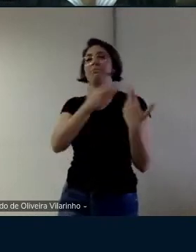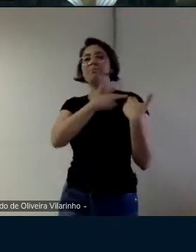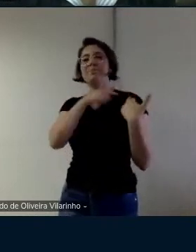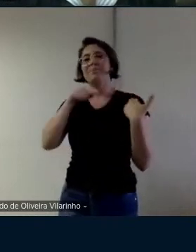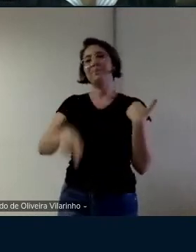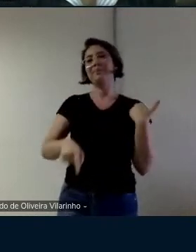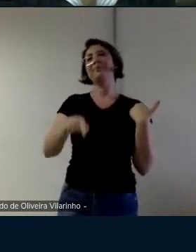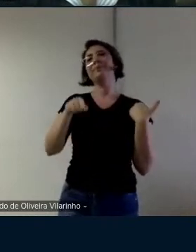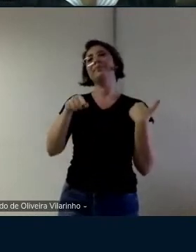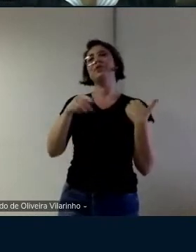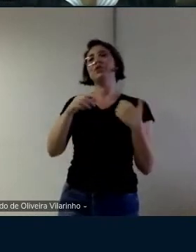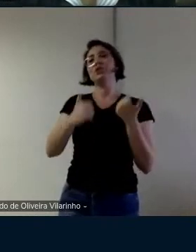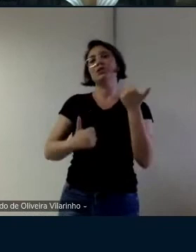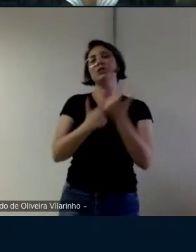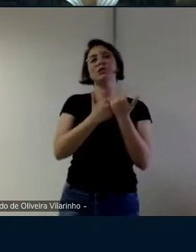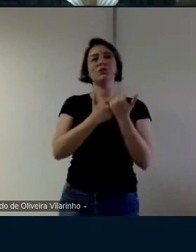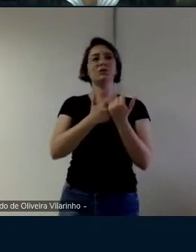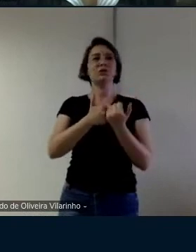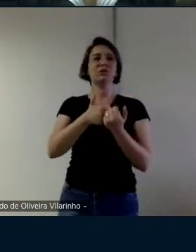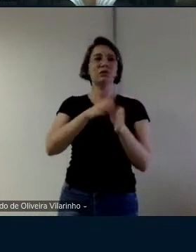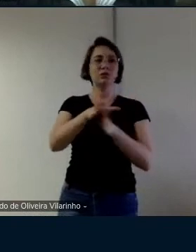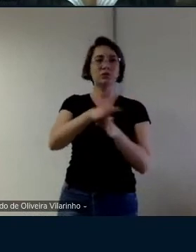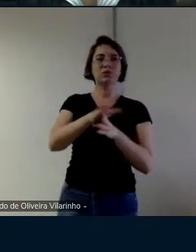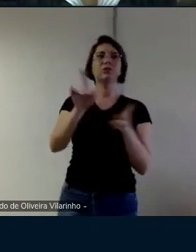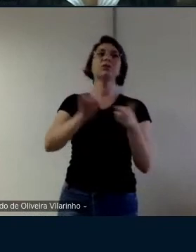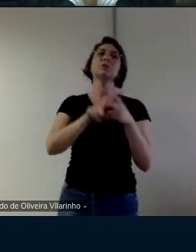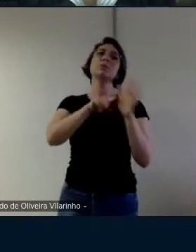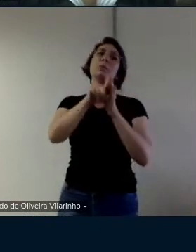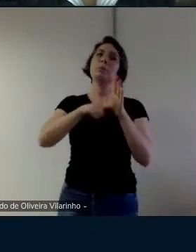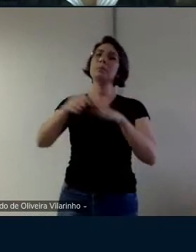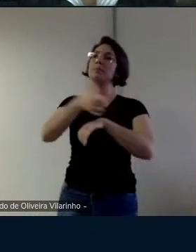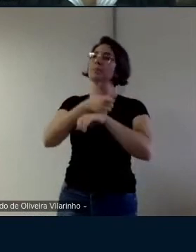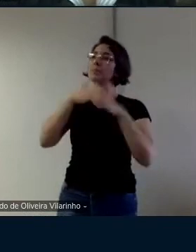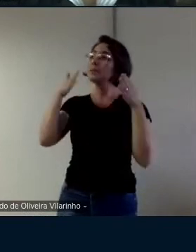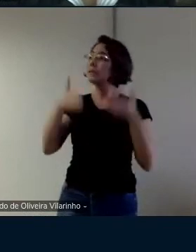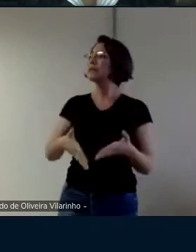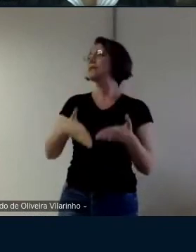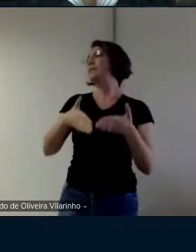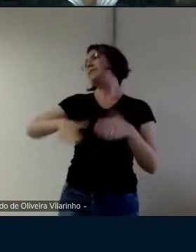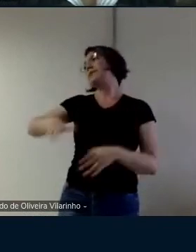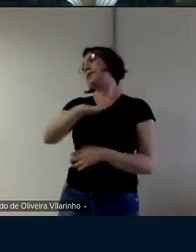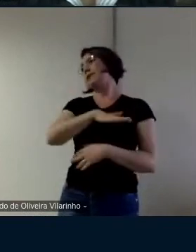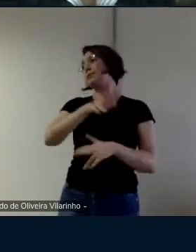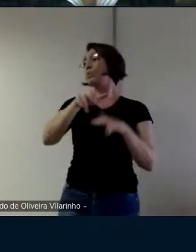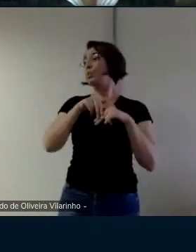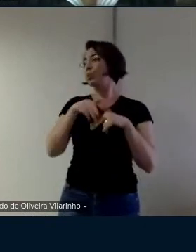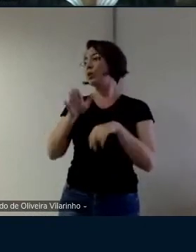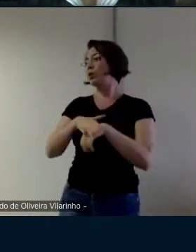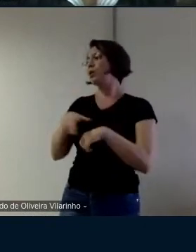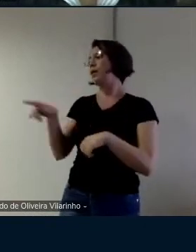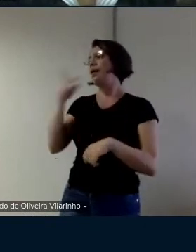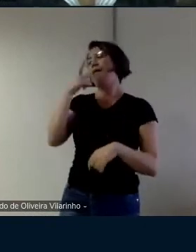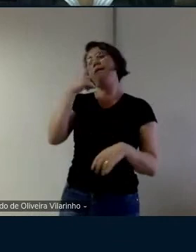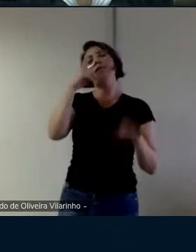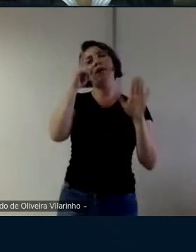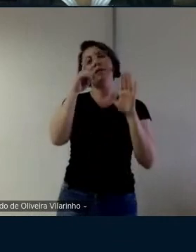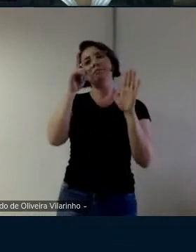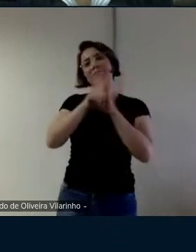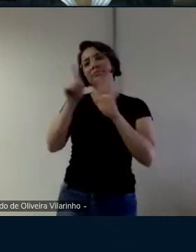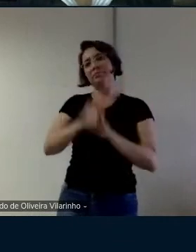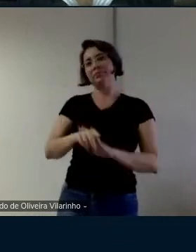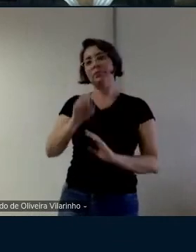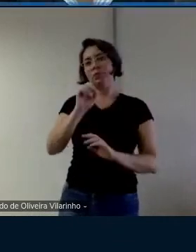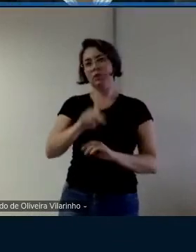orientadora e também de pesquisadora especialista da área que ela vai fazer agora a audição dela tá bom?